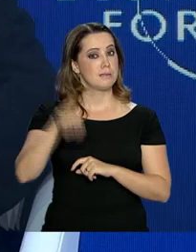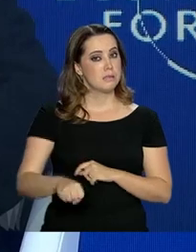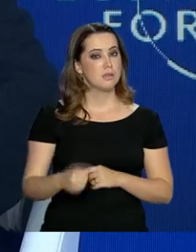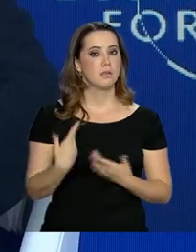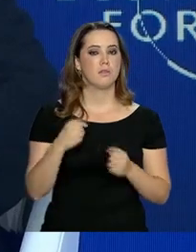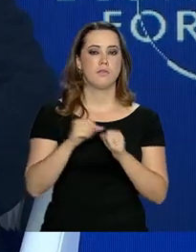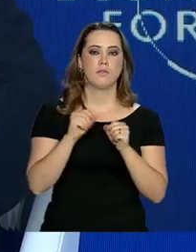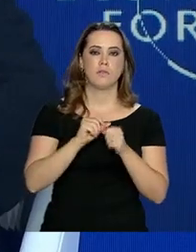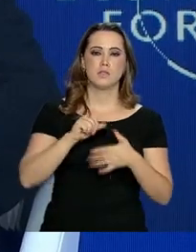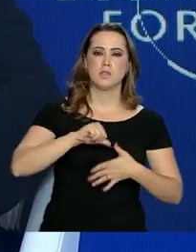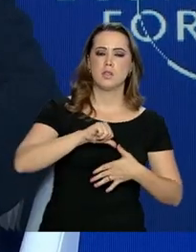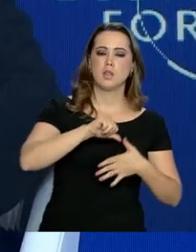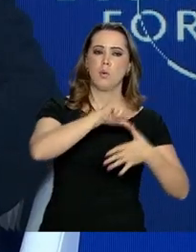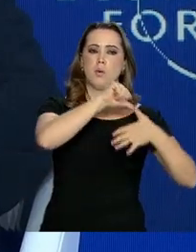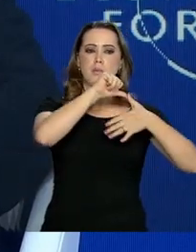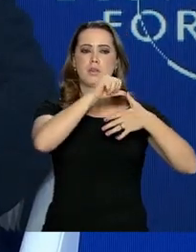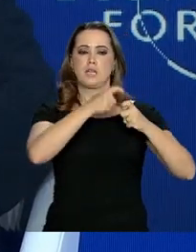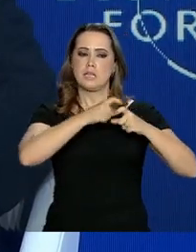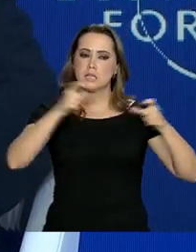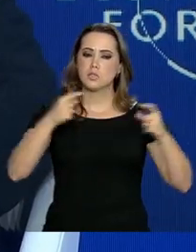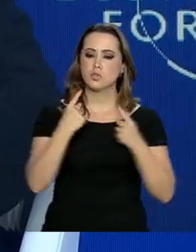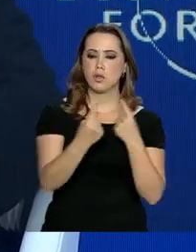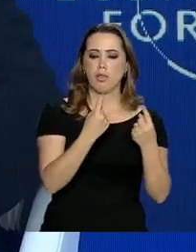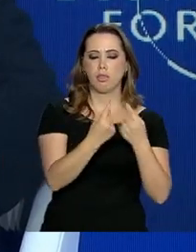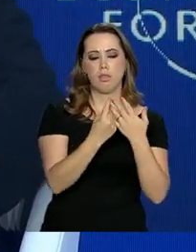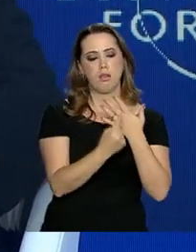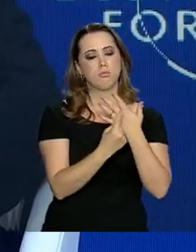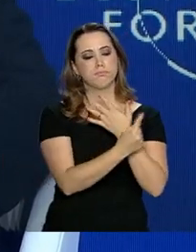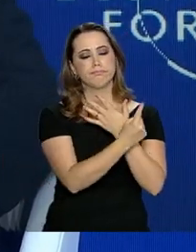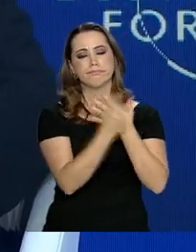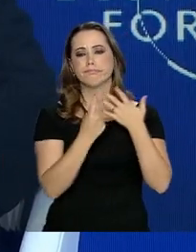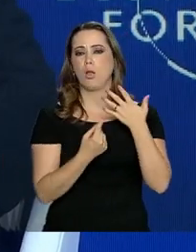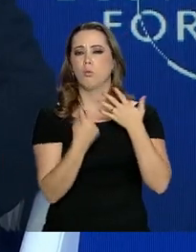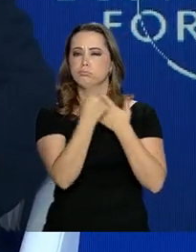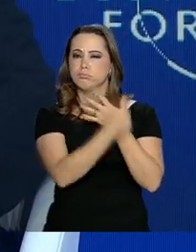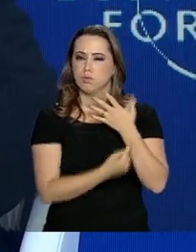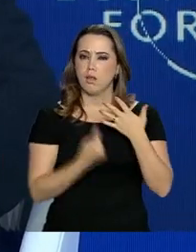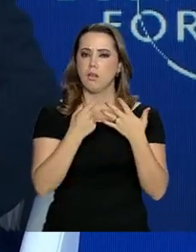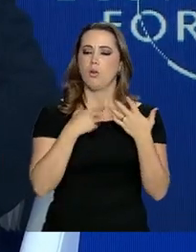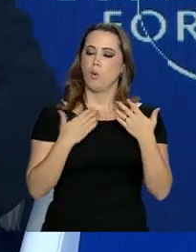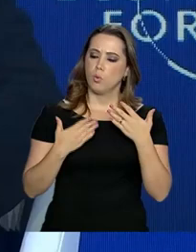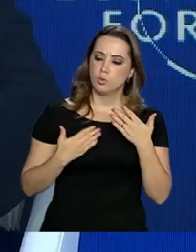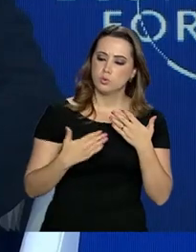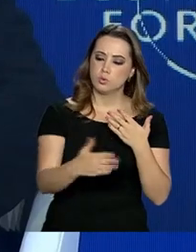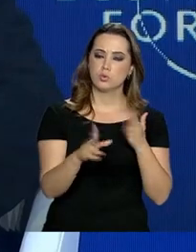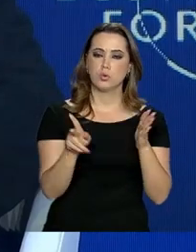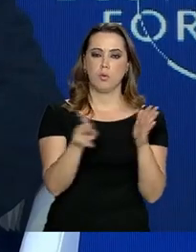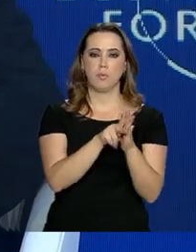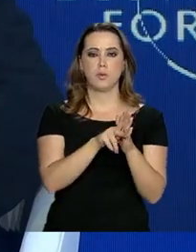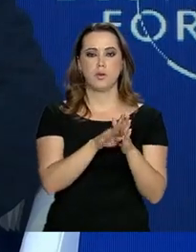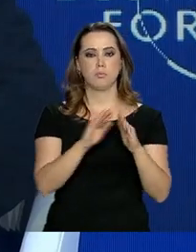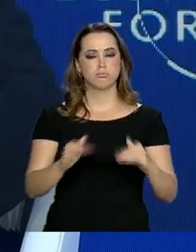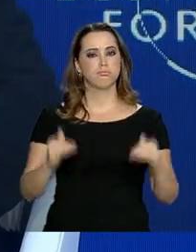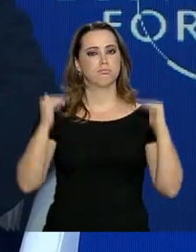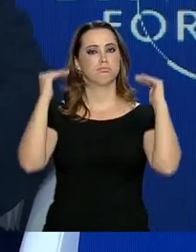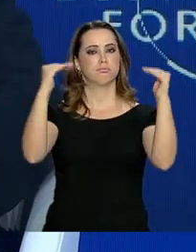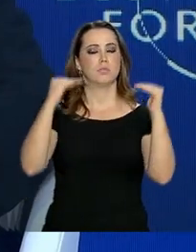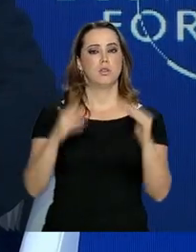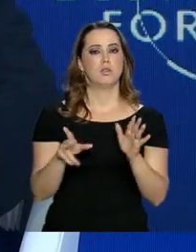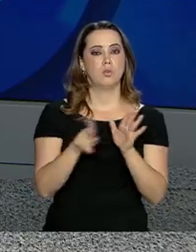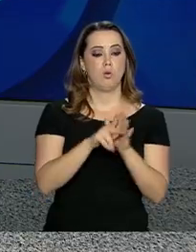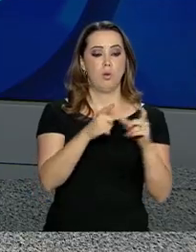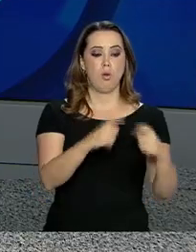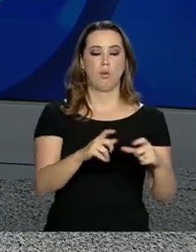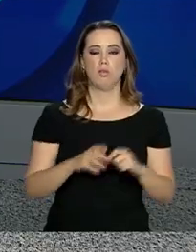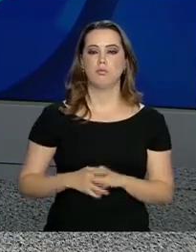em fazer uma América do Sul grande, que cada país, obviamente, mantenha a sua hegemonia local.